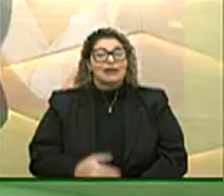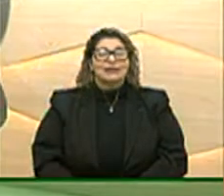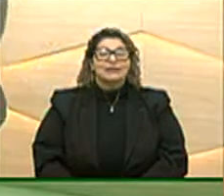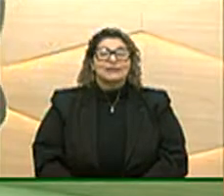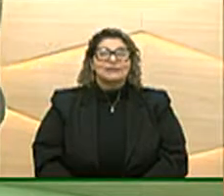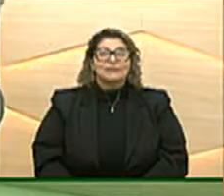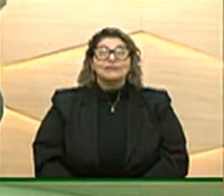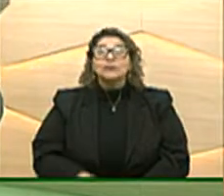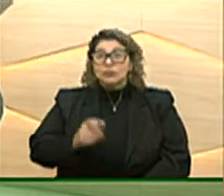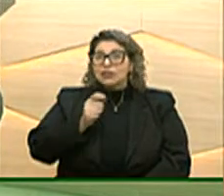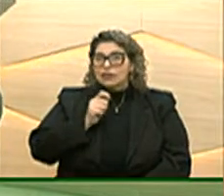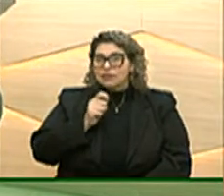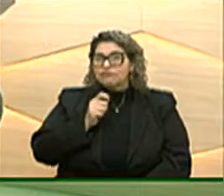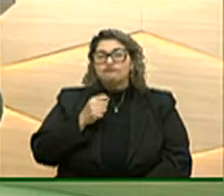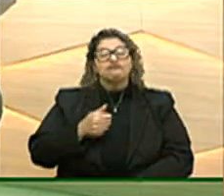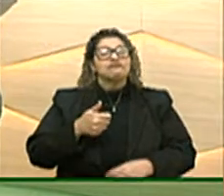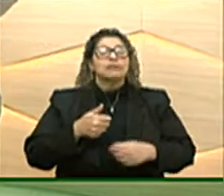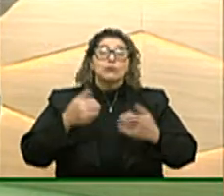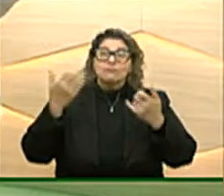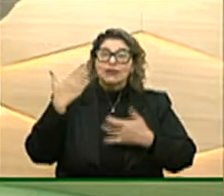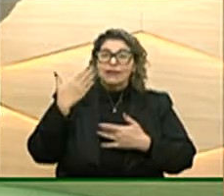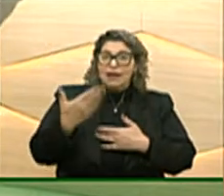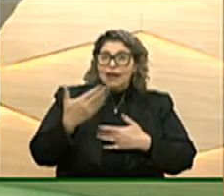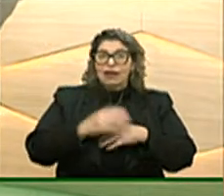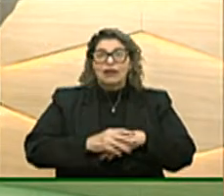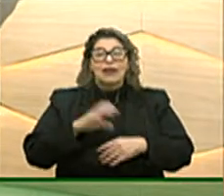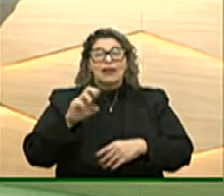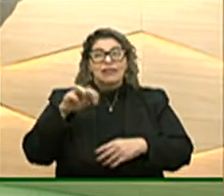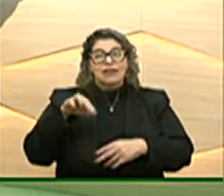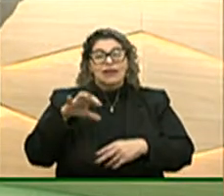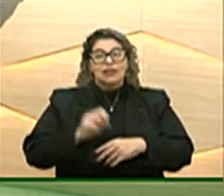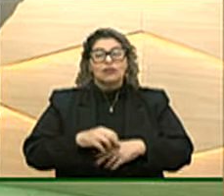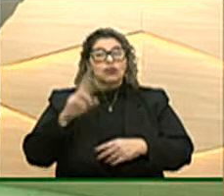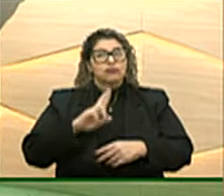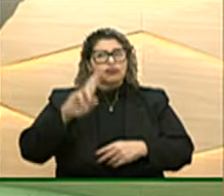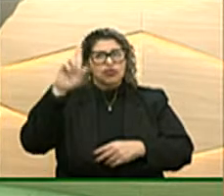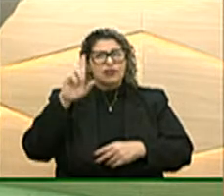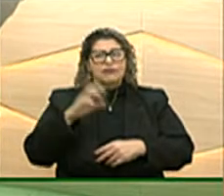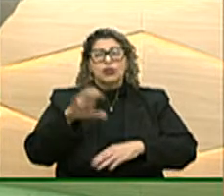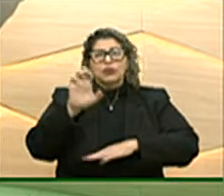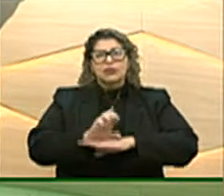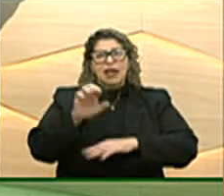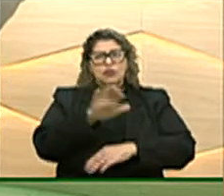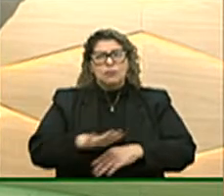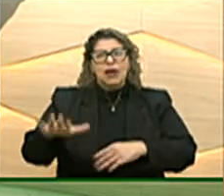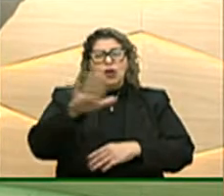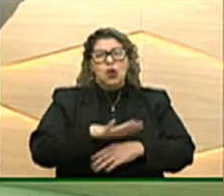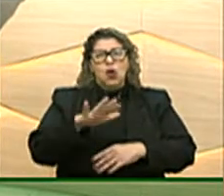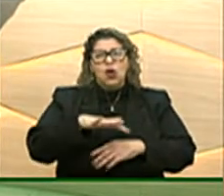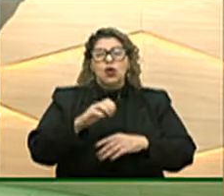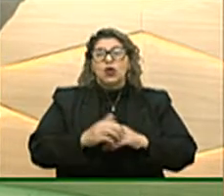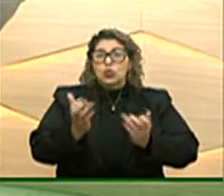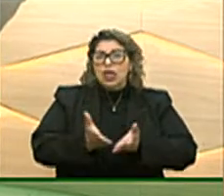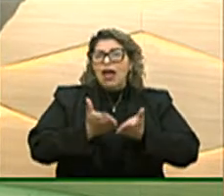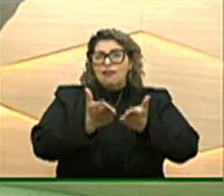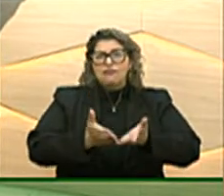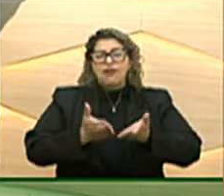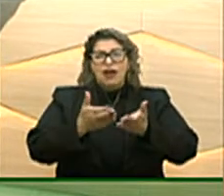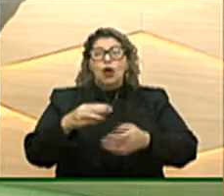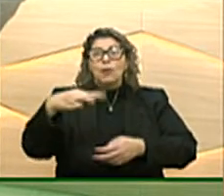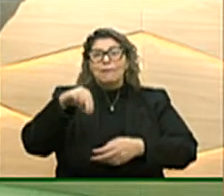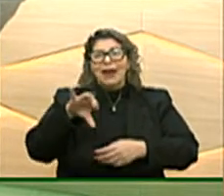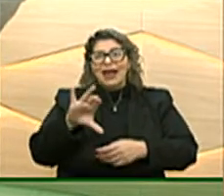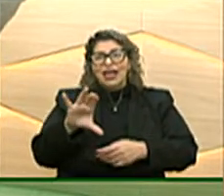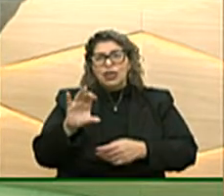Hernani Polo. Deixa eu destacar também a presença do senhor chefe do Estado-Maior do 5º Distrito Naval, o capitão de Mar e Guerra, Luiz